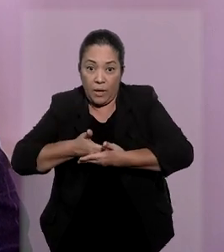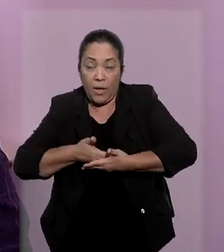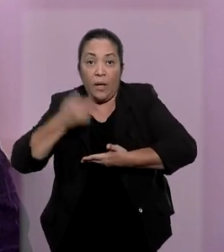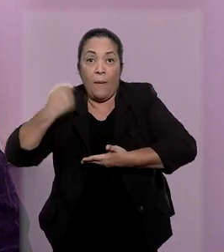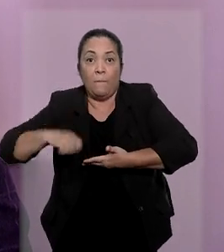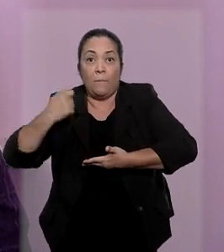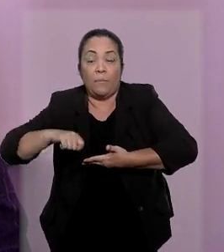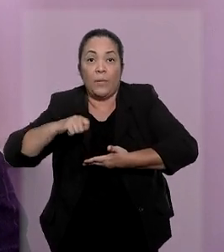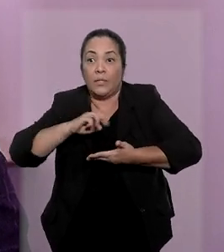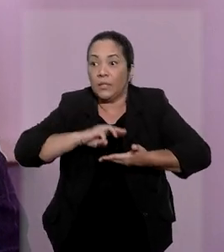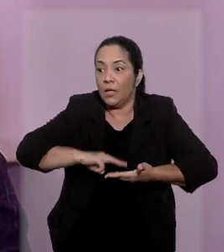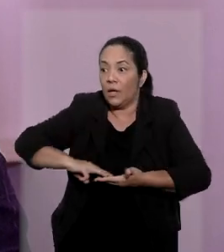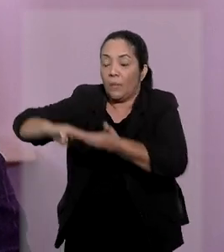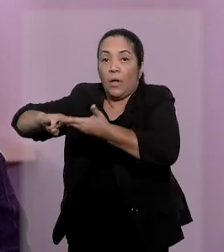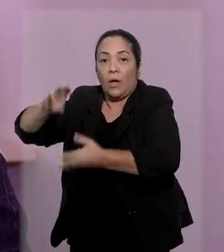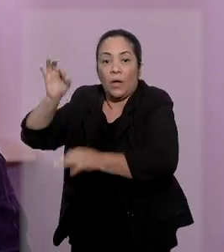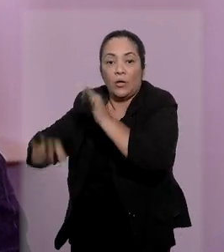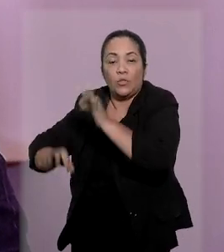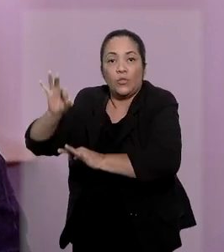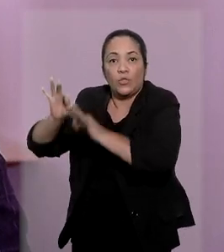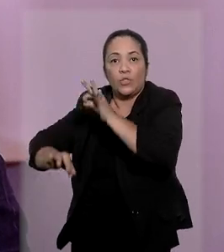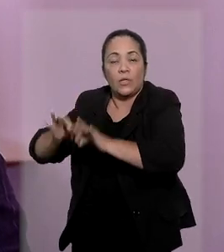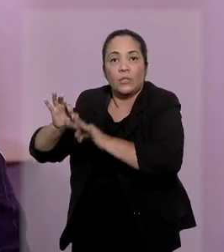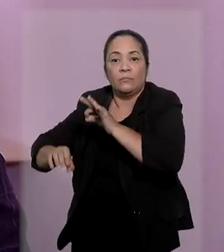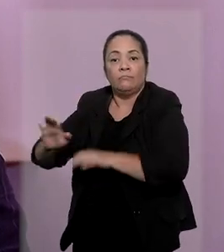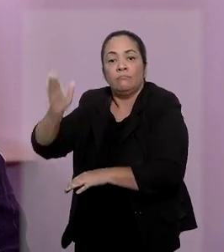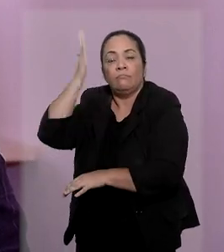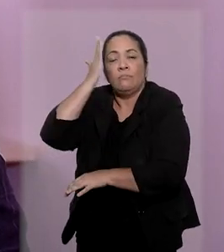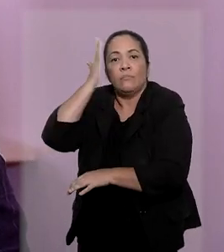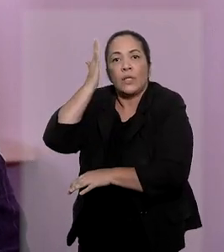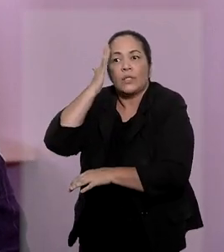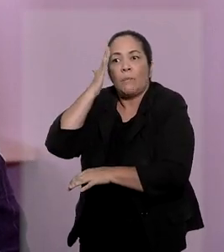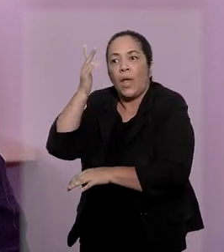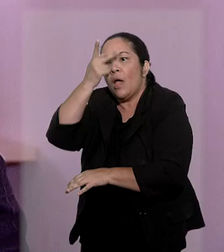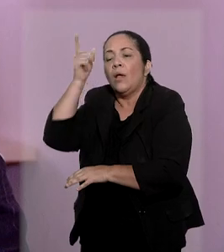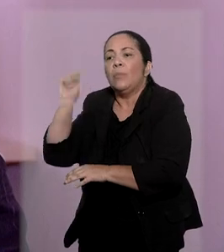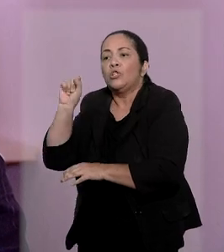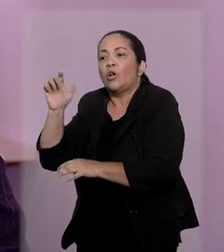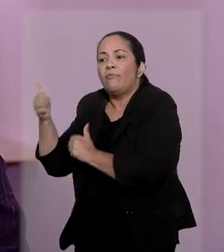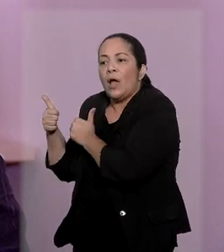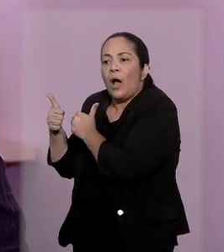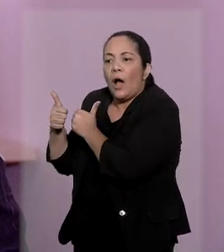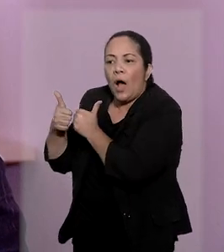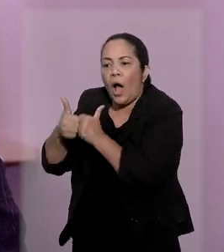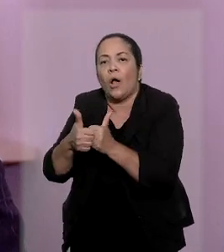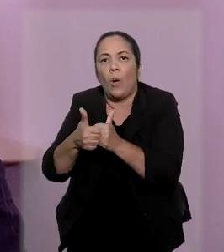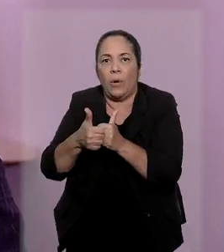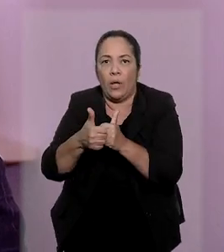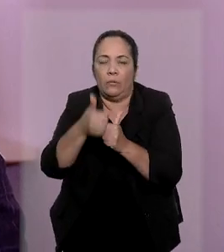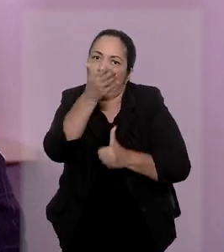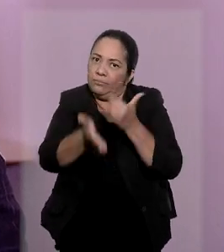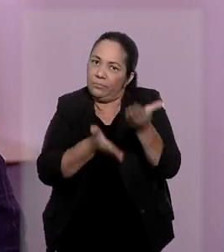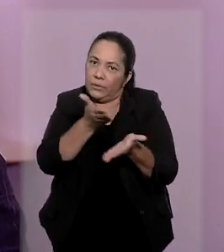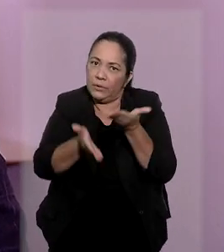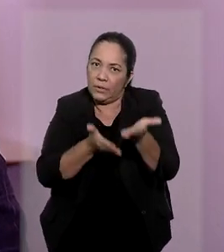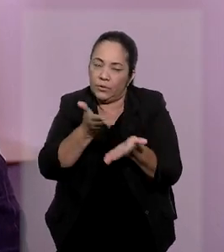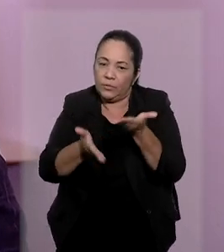deverá fazer um encaminhamento para a Justiça Infante e Juvenil, que estará acompanhando, através de um procedimento especial,